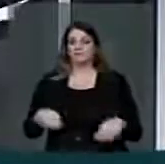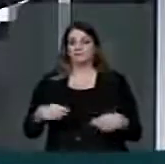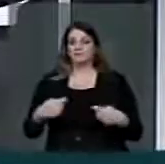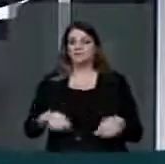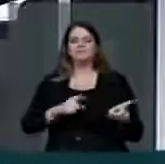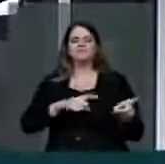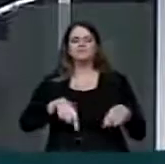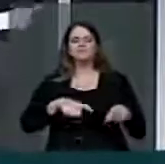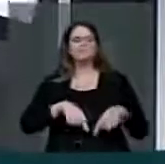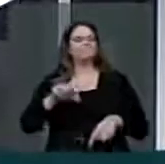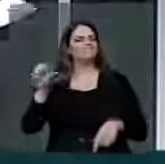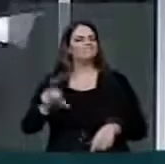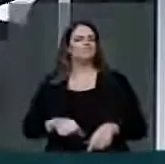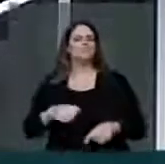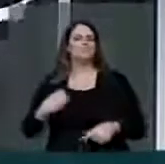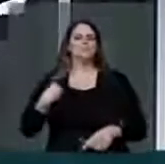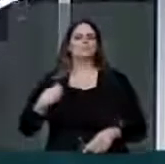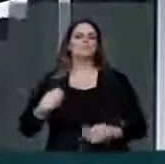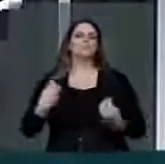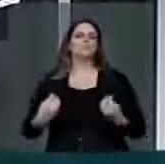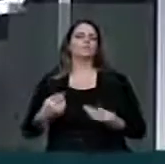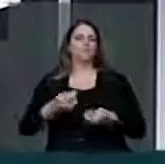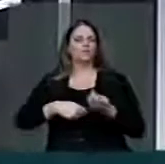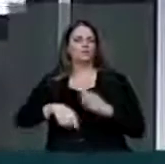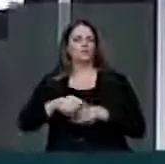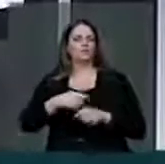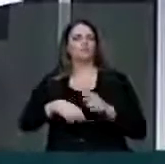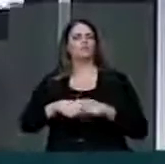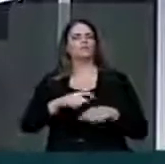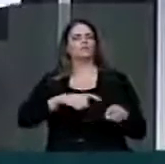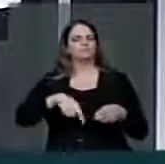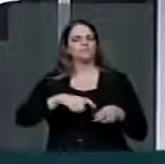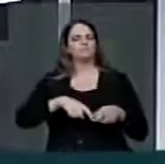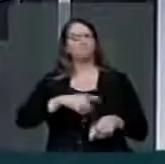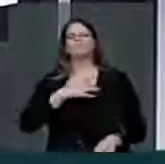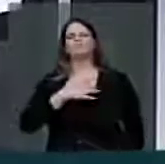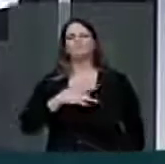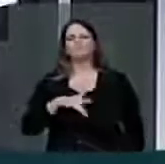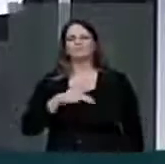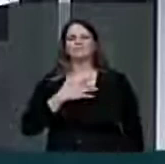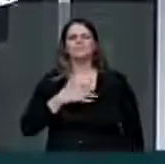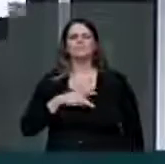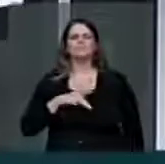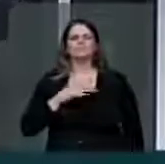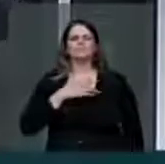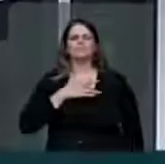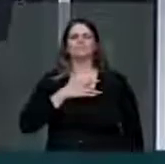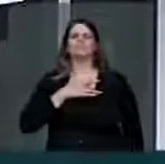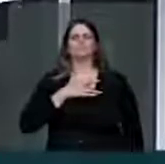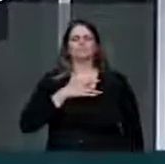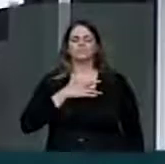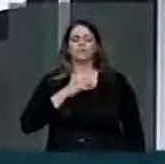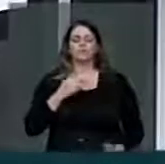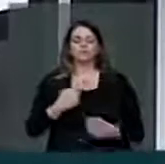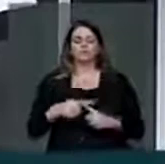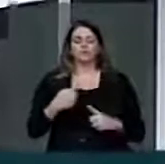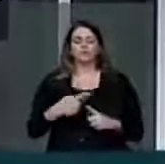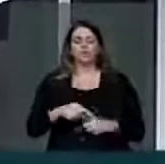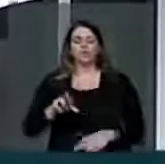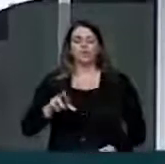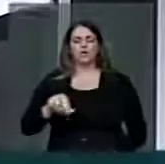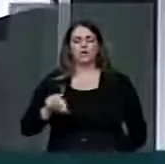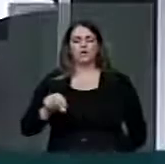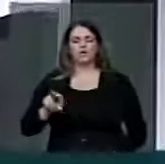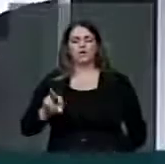agricultura, que vivem a sua economia na base da agricultura, da dó, da pena, porque eles têm um plano rodoviário,